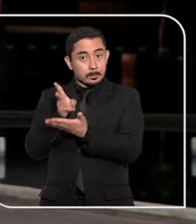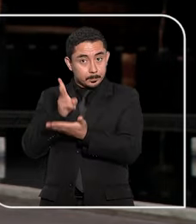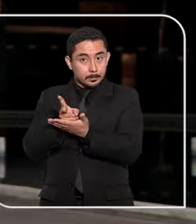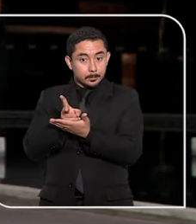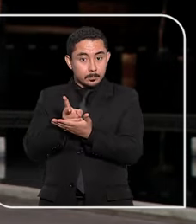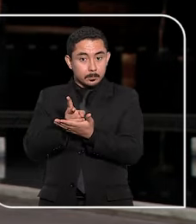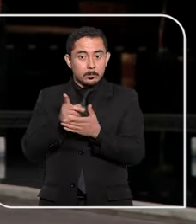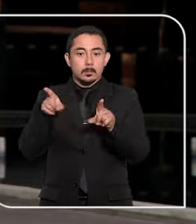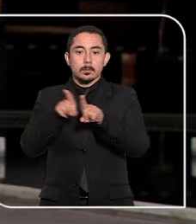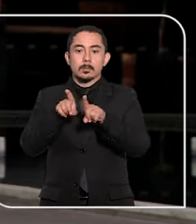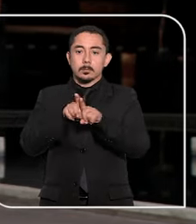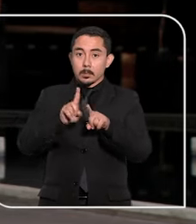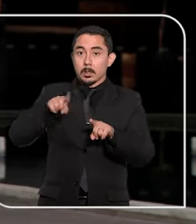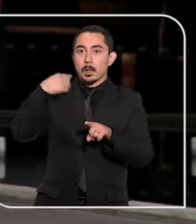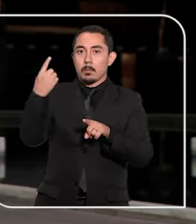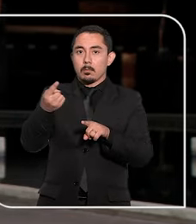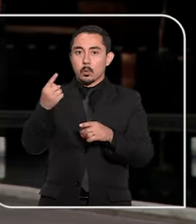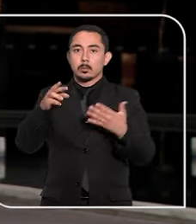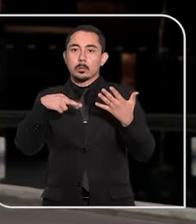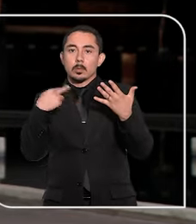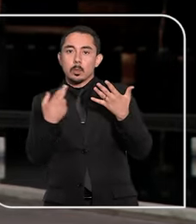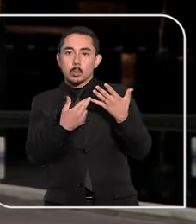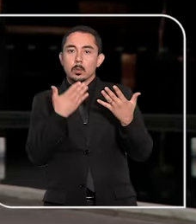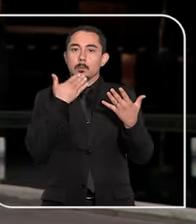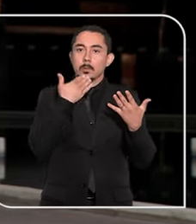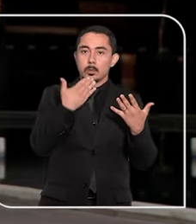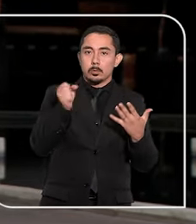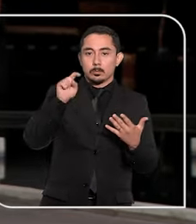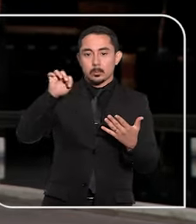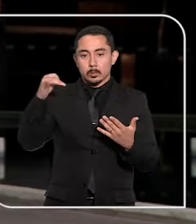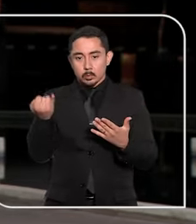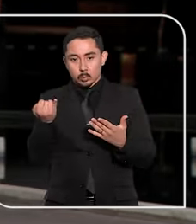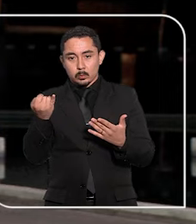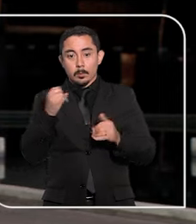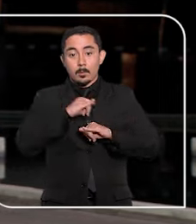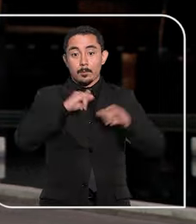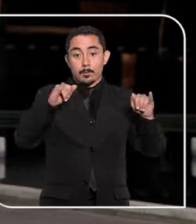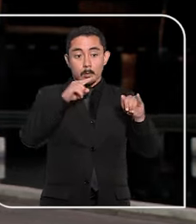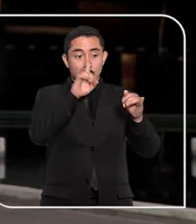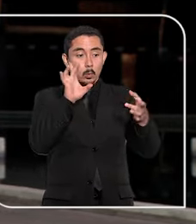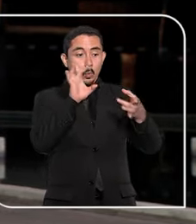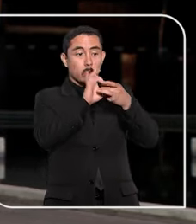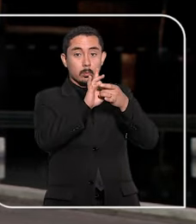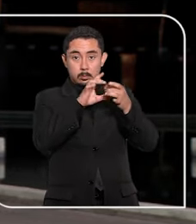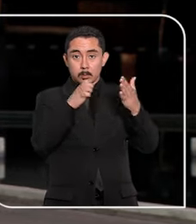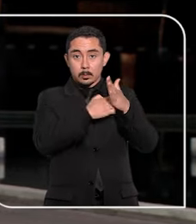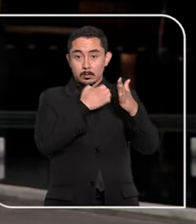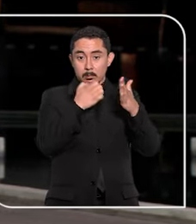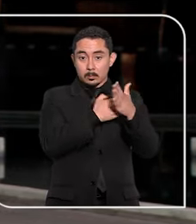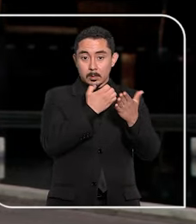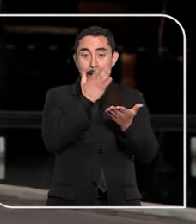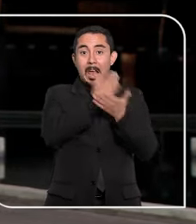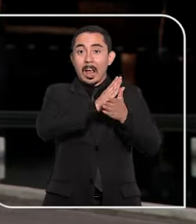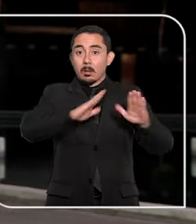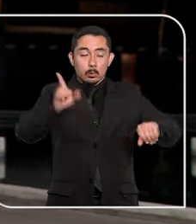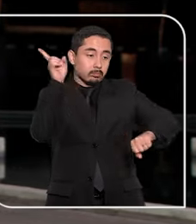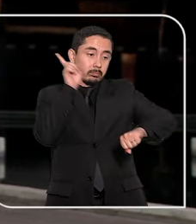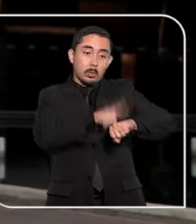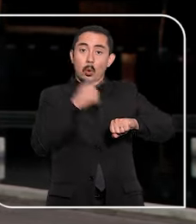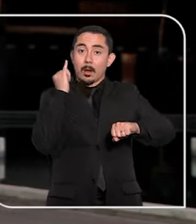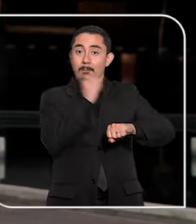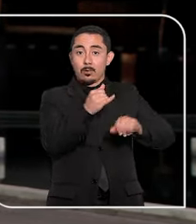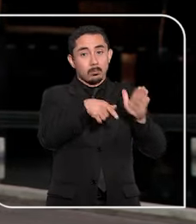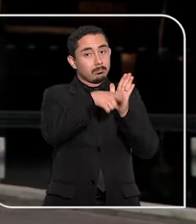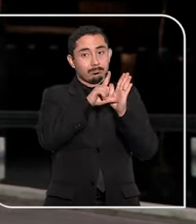manteve. O motorista, então, recorreu ao STJ alegando que o vínculo com a empresa foi encerrado de forma